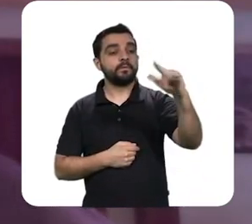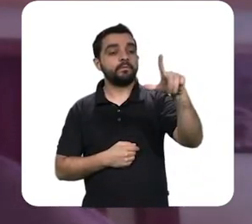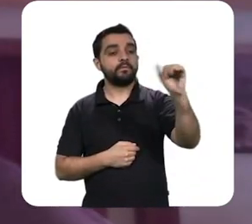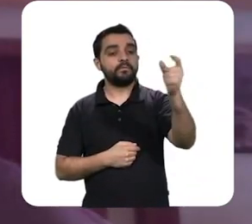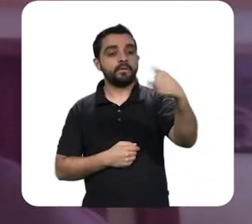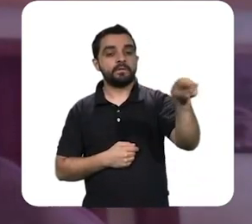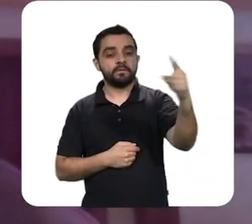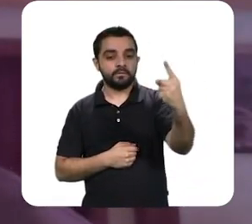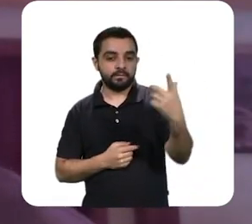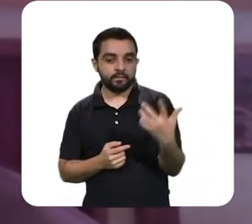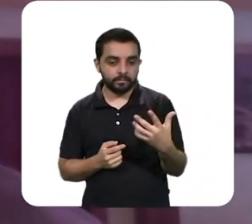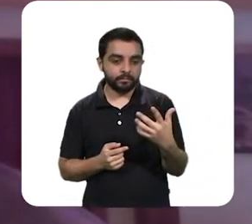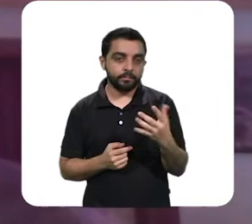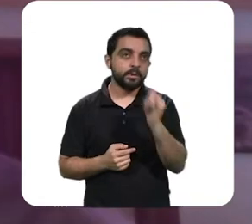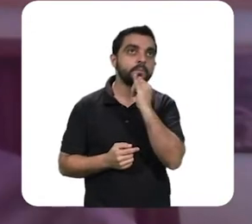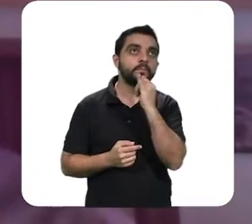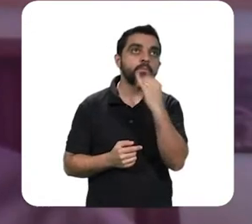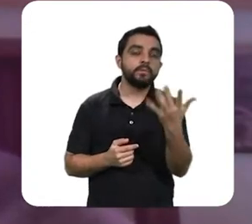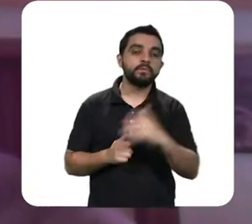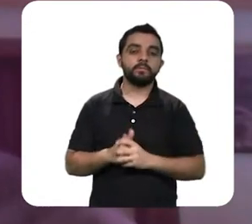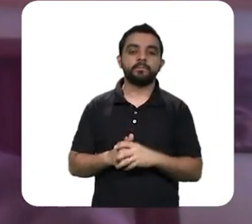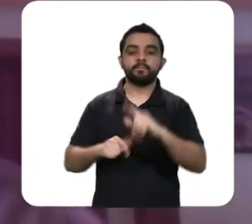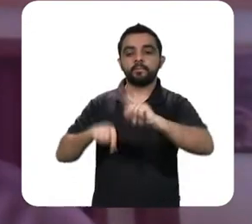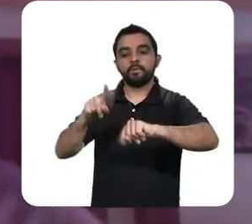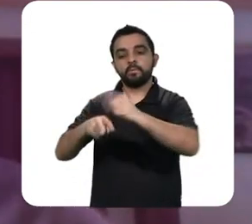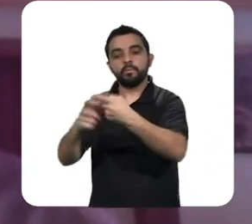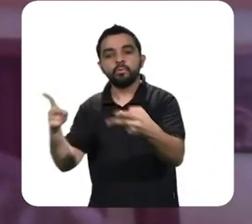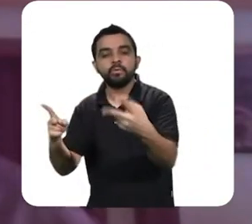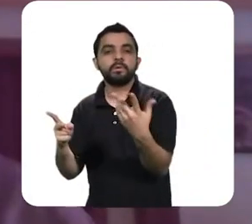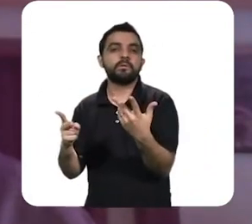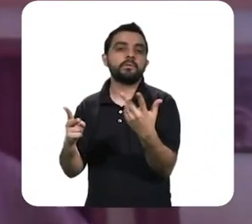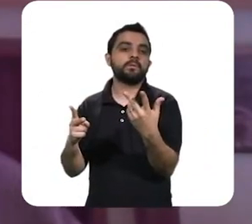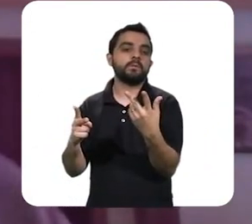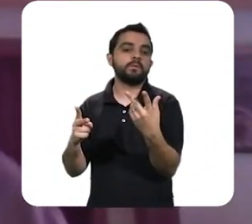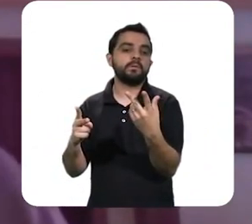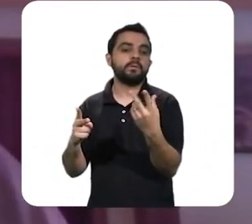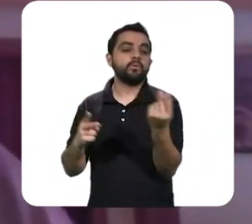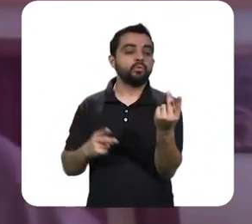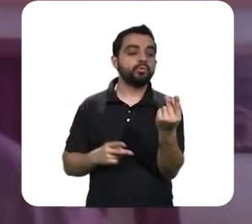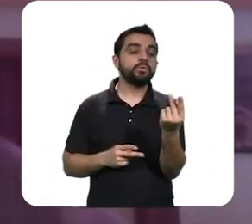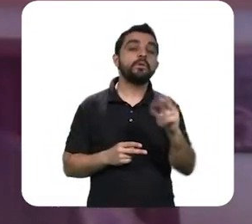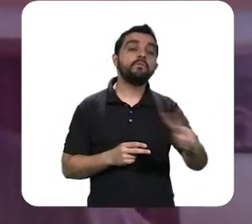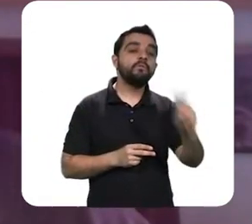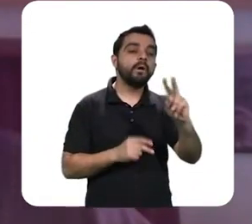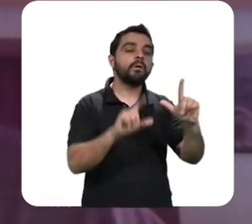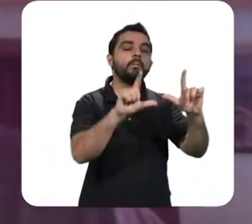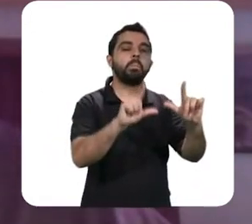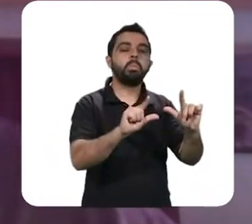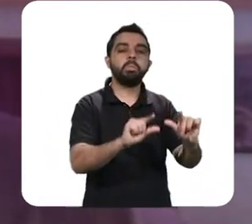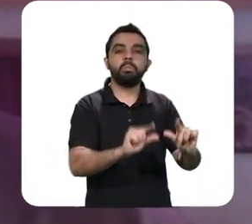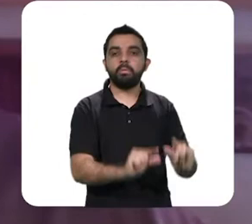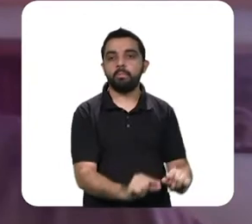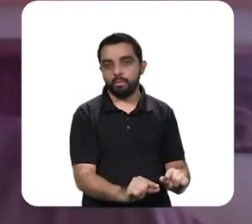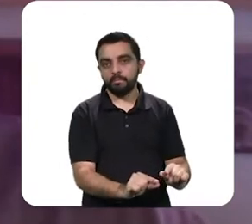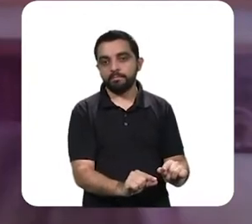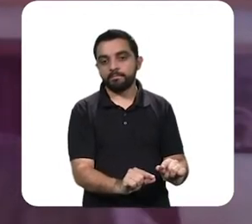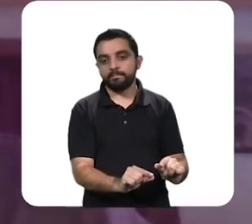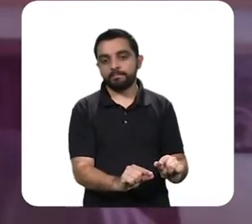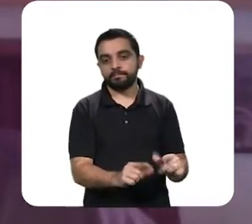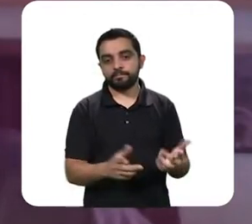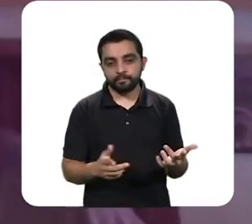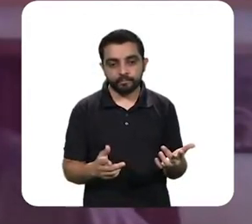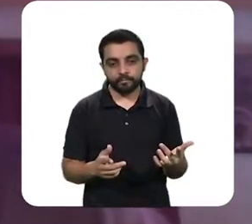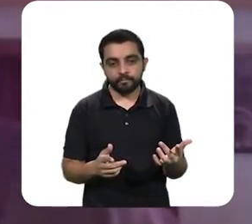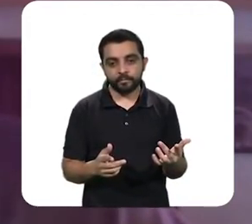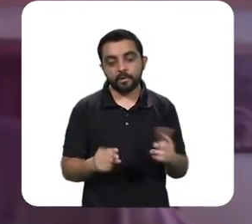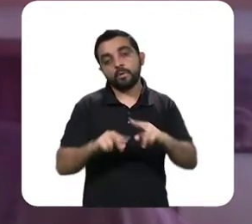moeda do que existem mercadorias, serviços e bens que você comprados esse dinheiro vai perder valor, vai se desvalorizar e